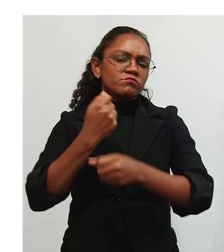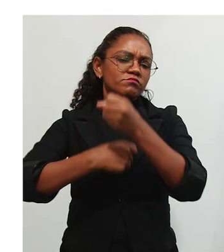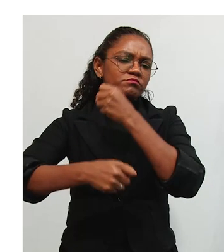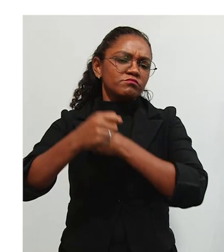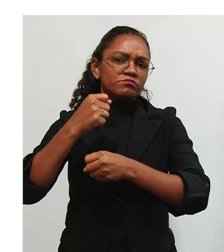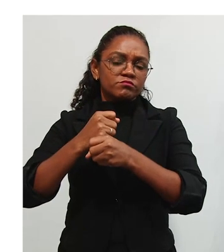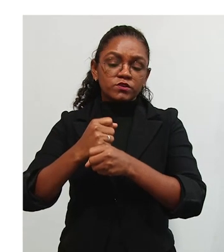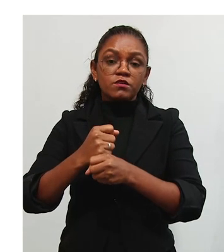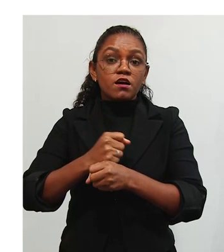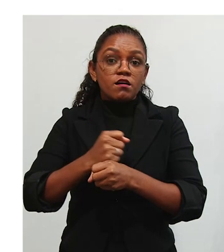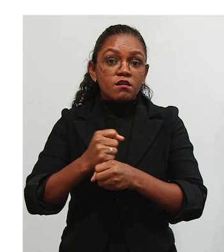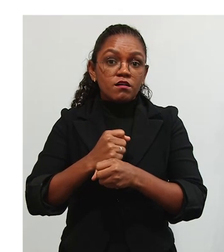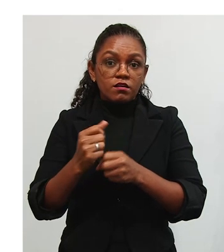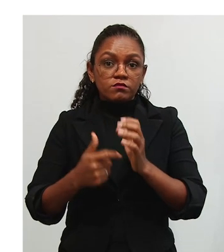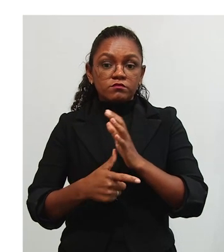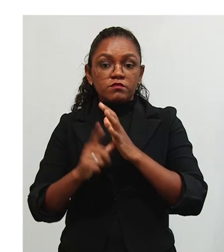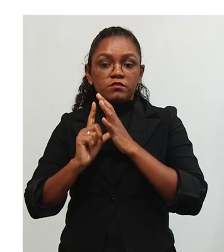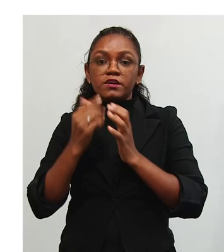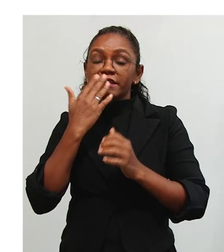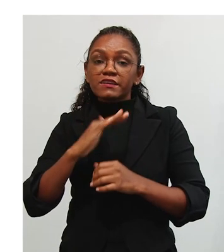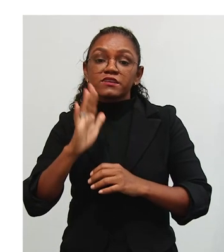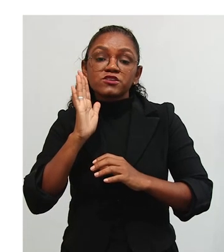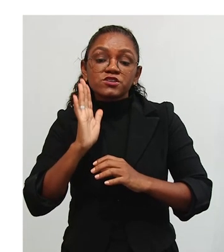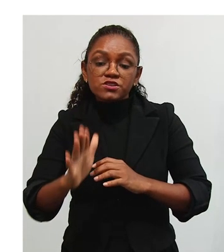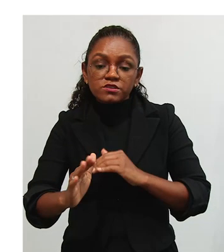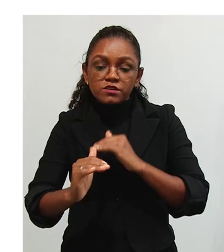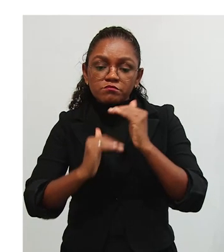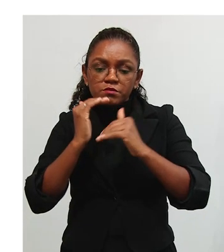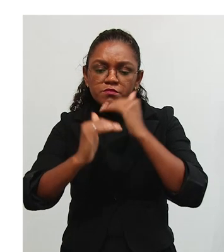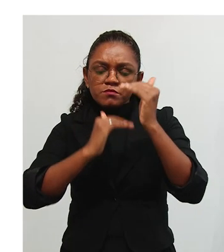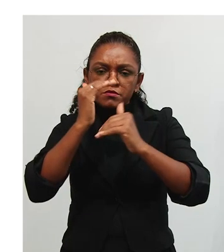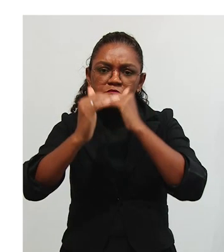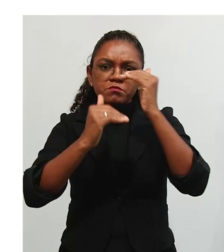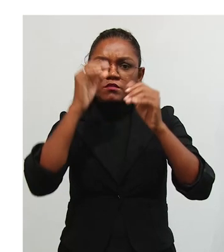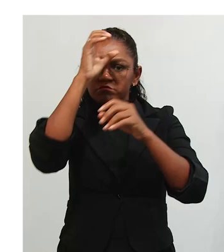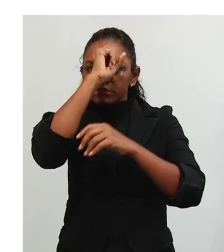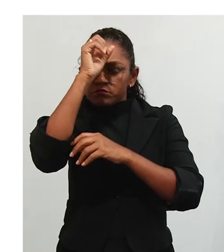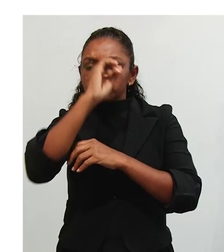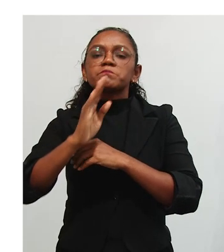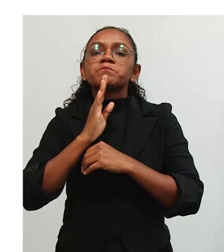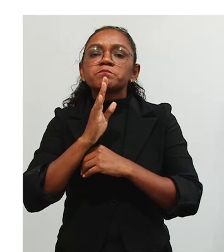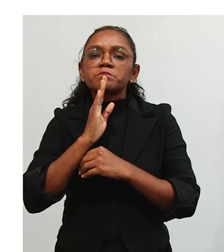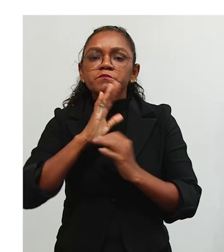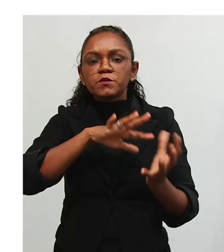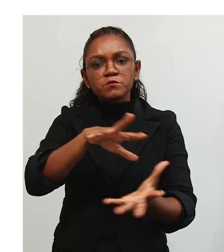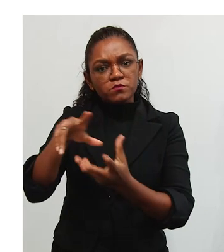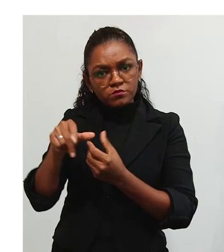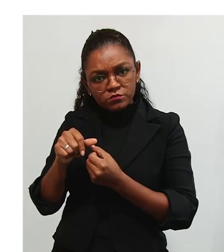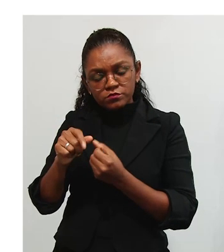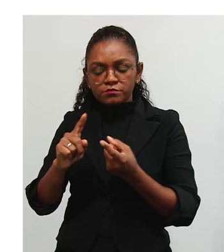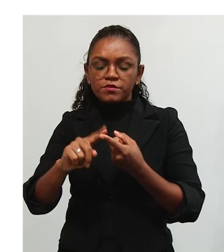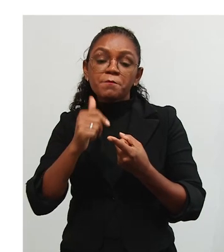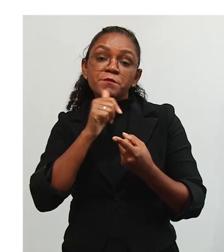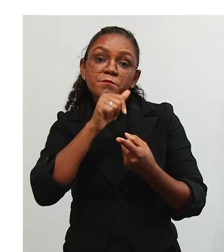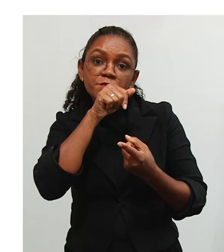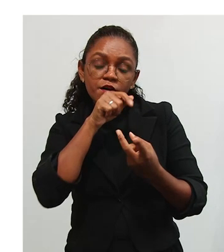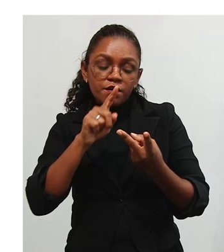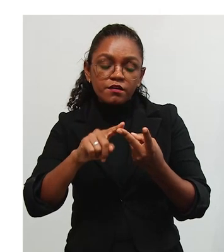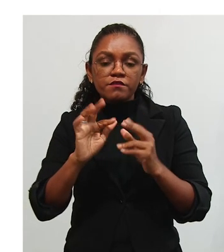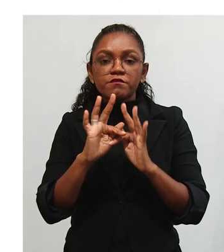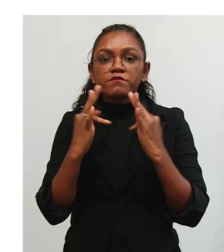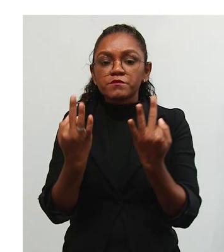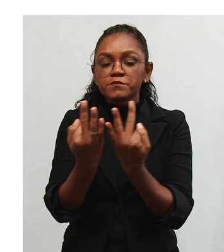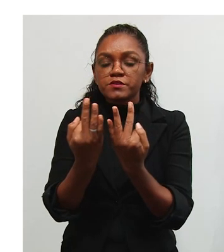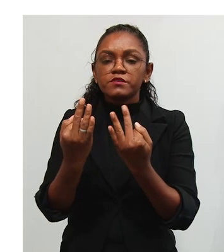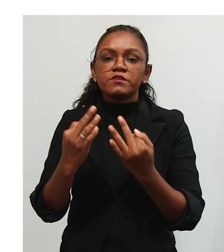antes de entrar na escola, a criança já vem desenvolvendo hipóteses e construindo conhecimento sobre o mundo. Isso é, com a mãe,